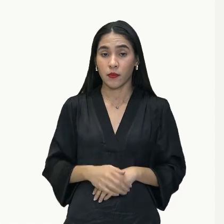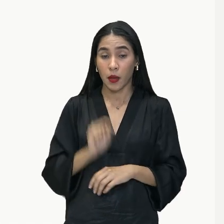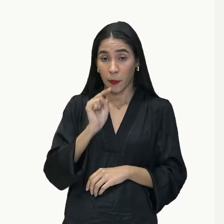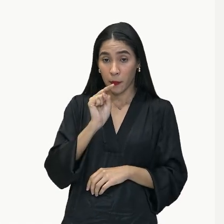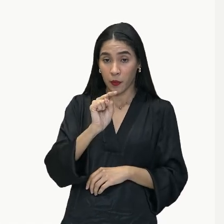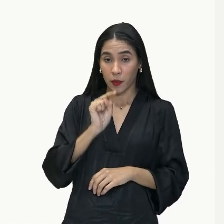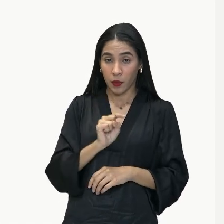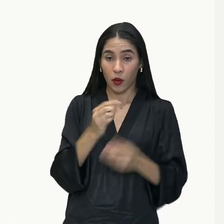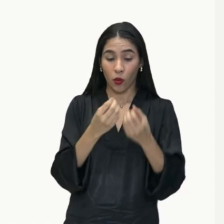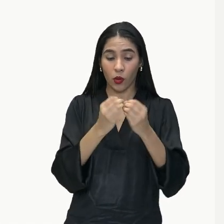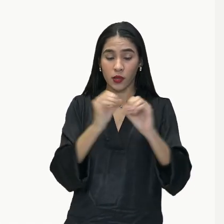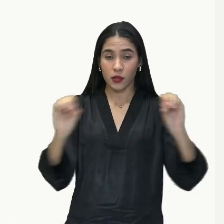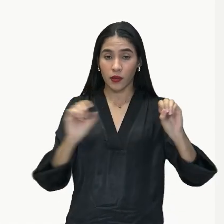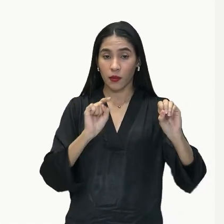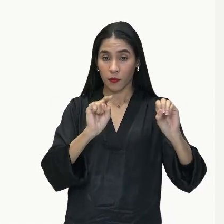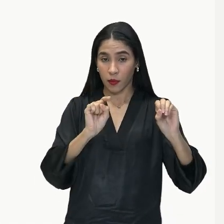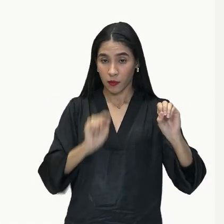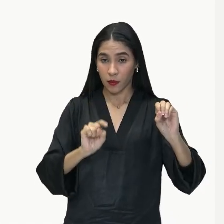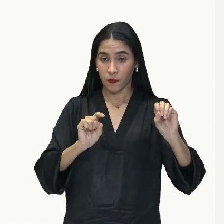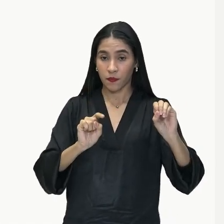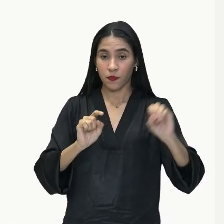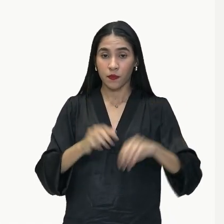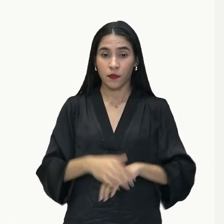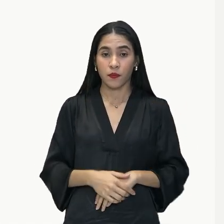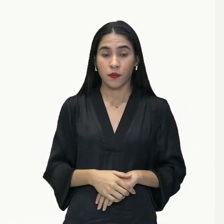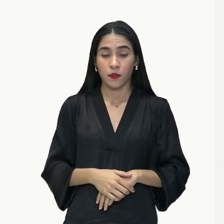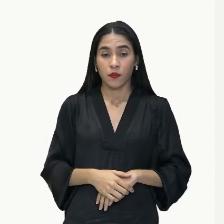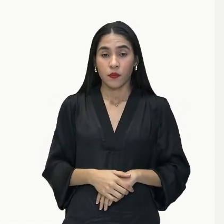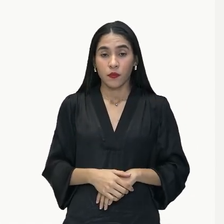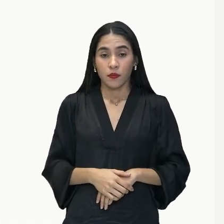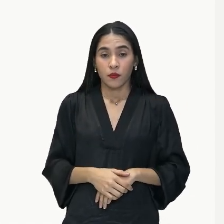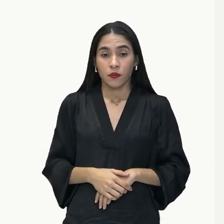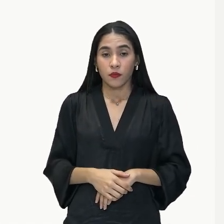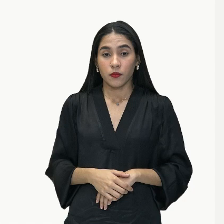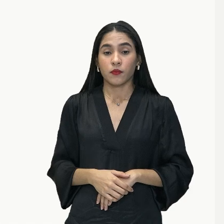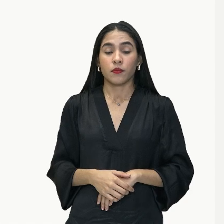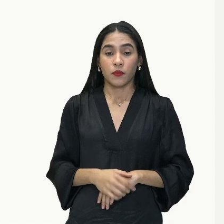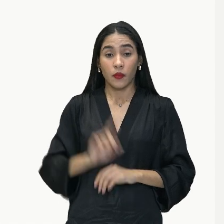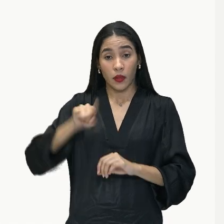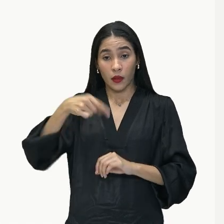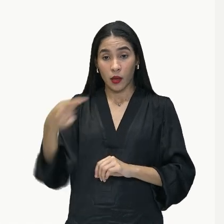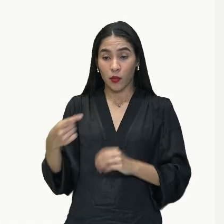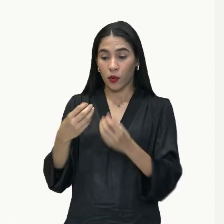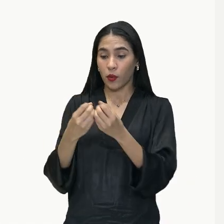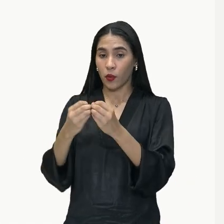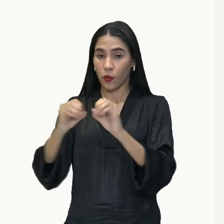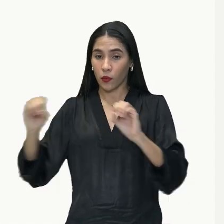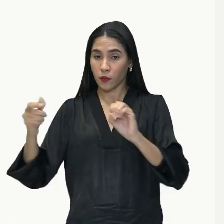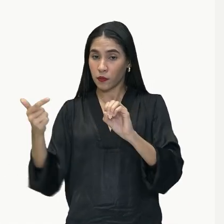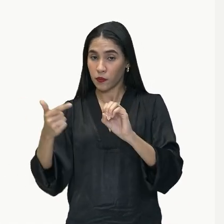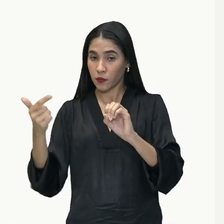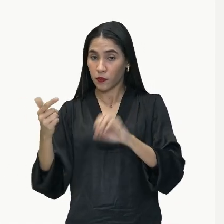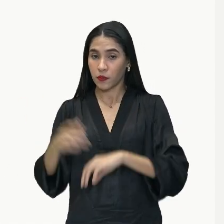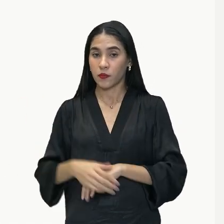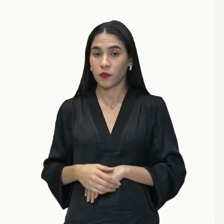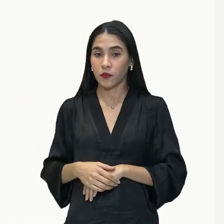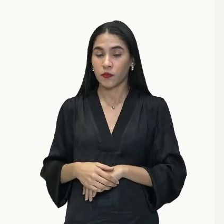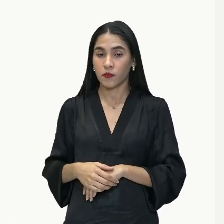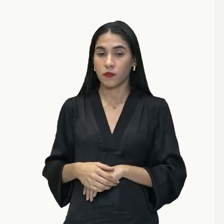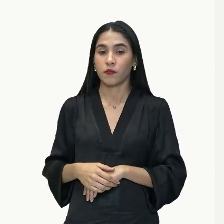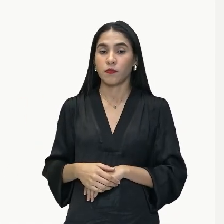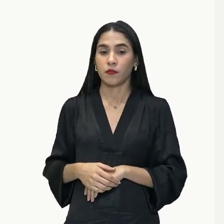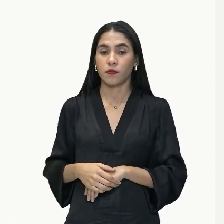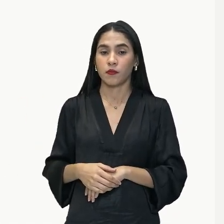pontos, ao final dessa oração, olha aqui, e na sequência você tem a introdução do